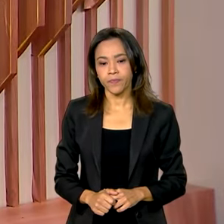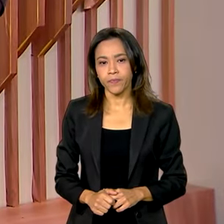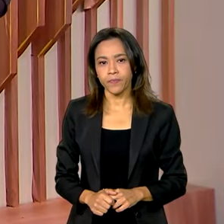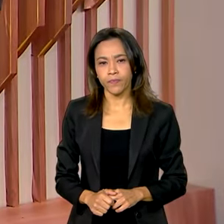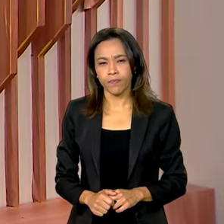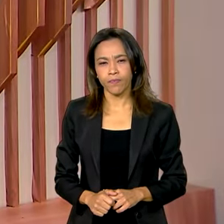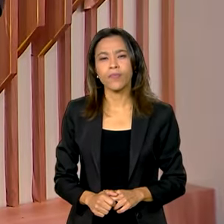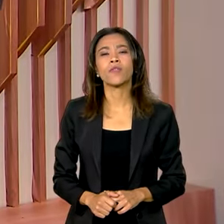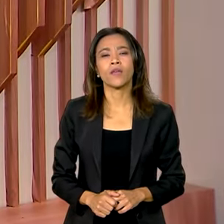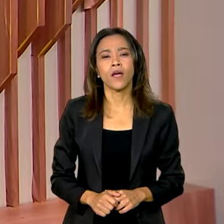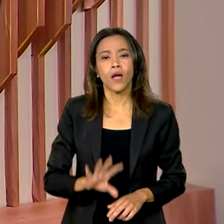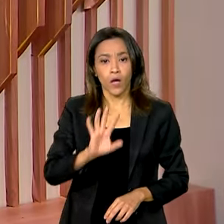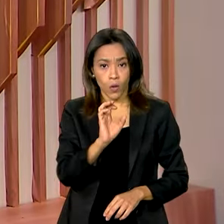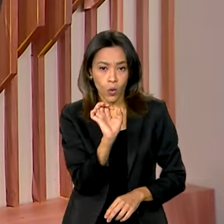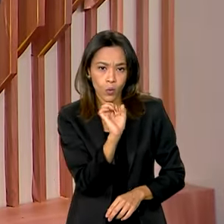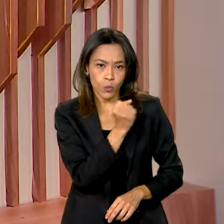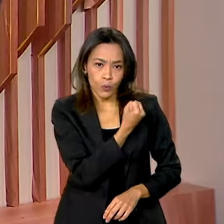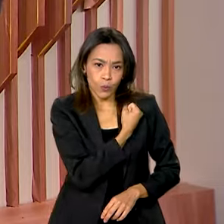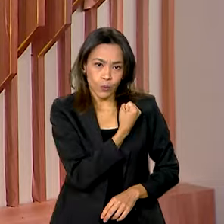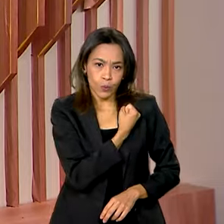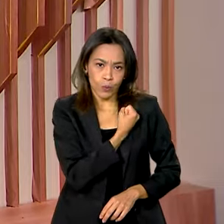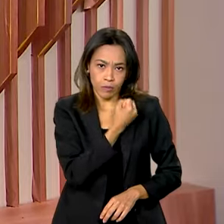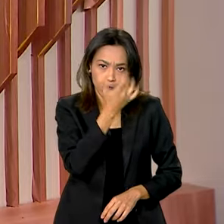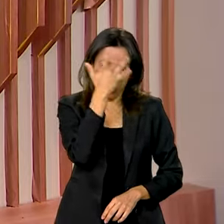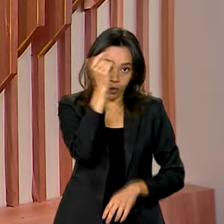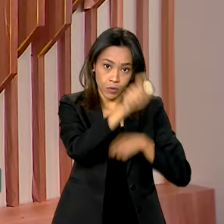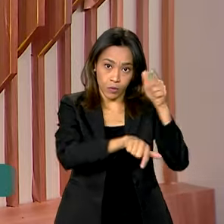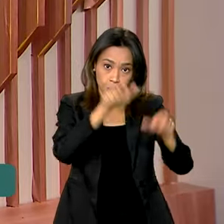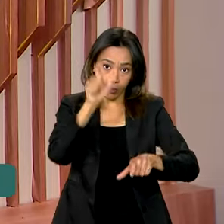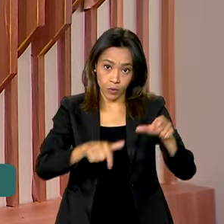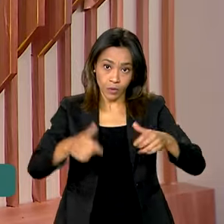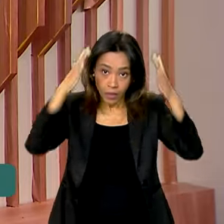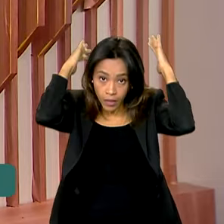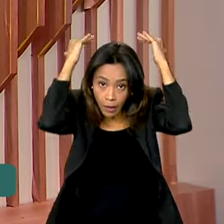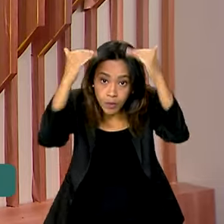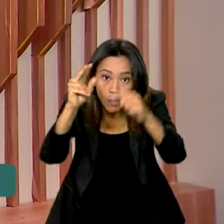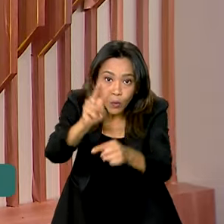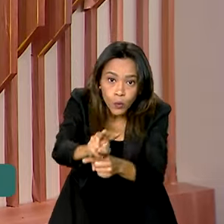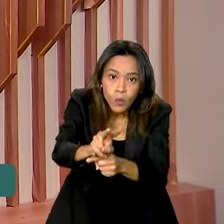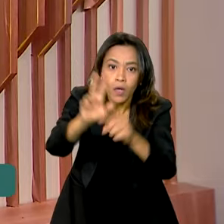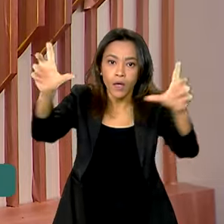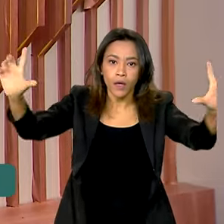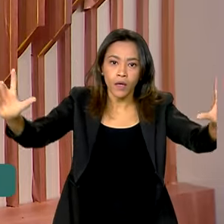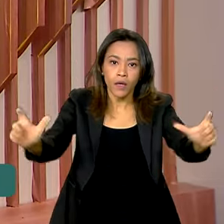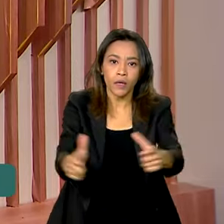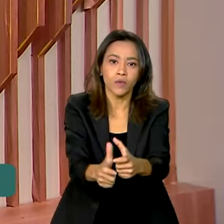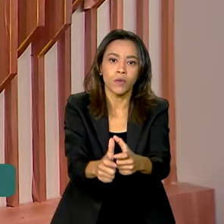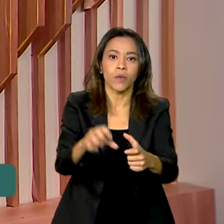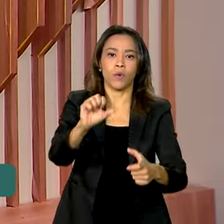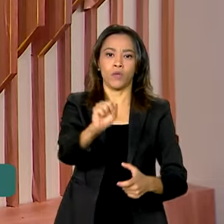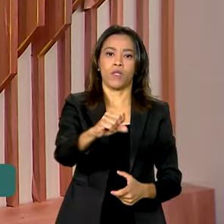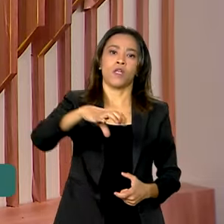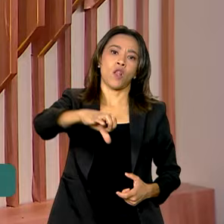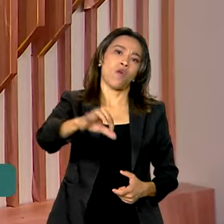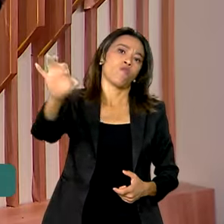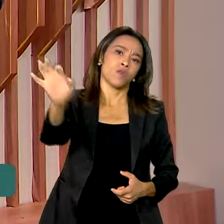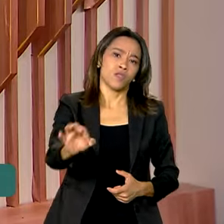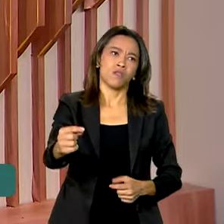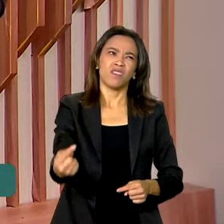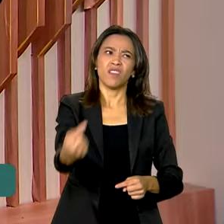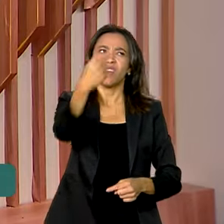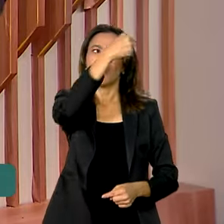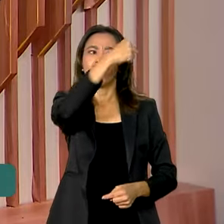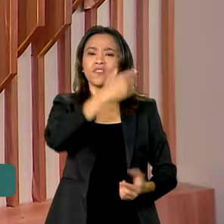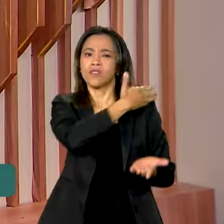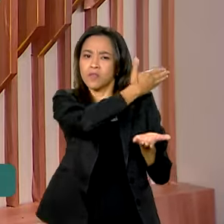E o número de pessoas em abrigos no Rio Grande do Sul reduziu 89% desde o pico da situação de